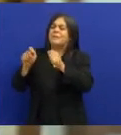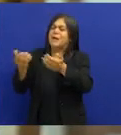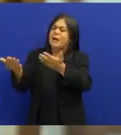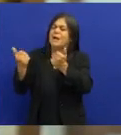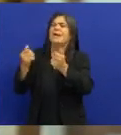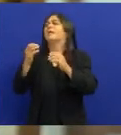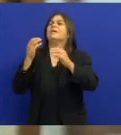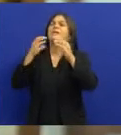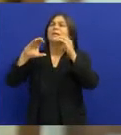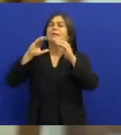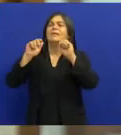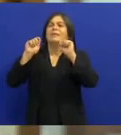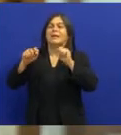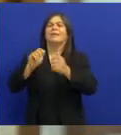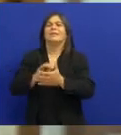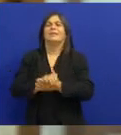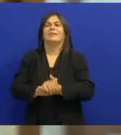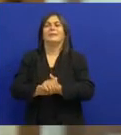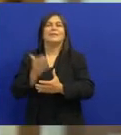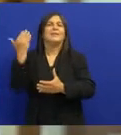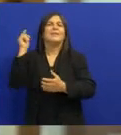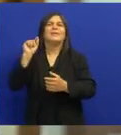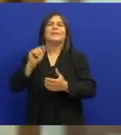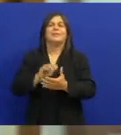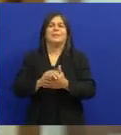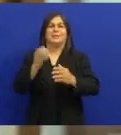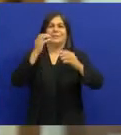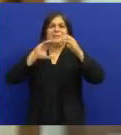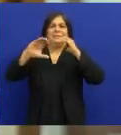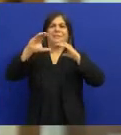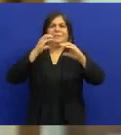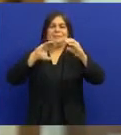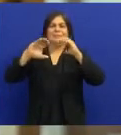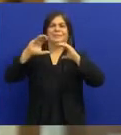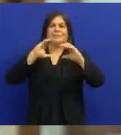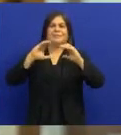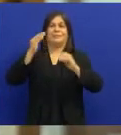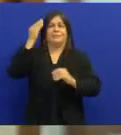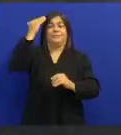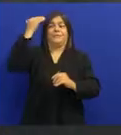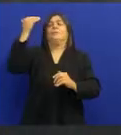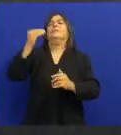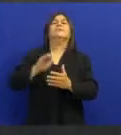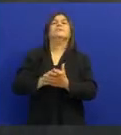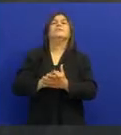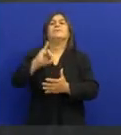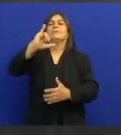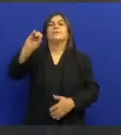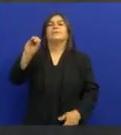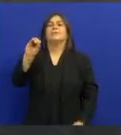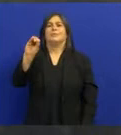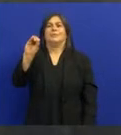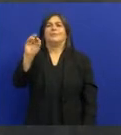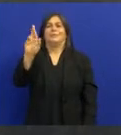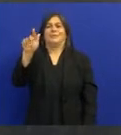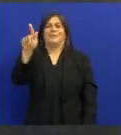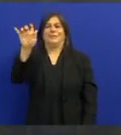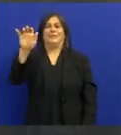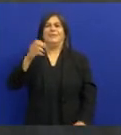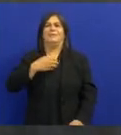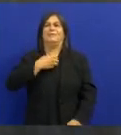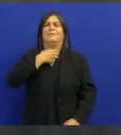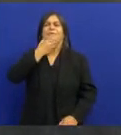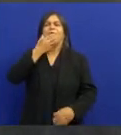cantar Também Na época Existia um cantor Muito famoso Jorge Veiga